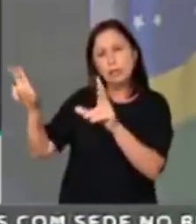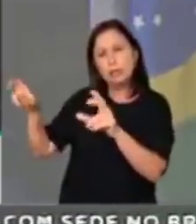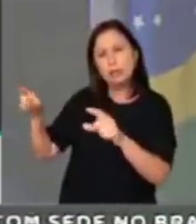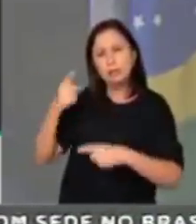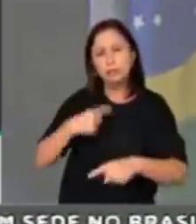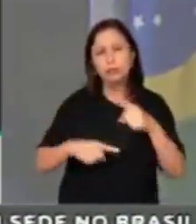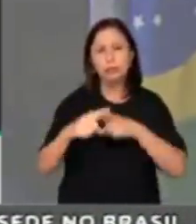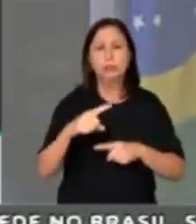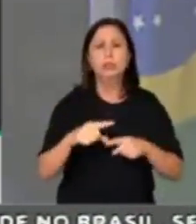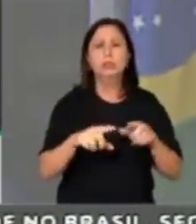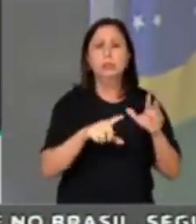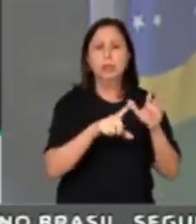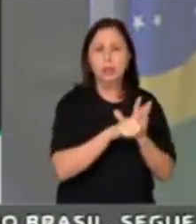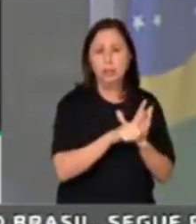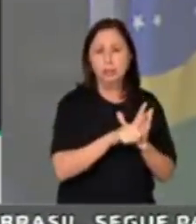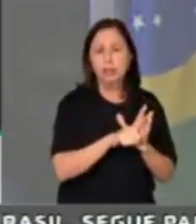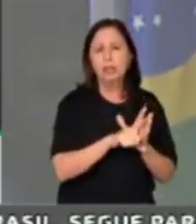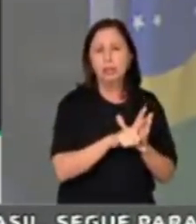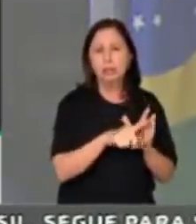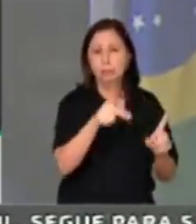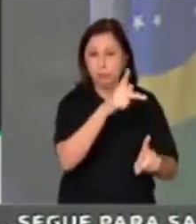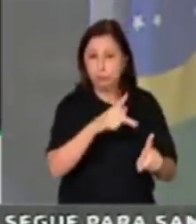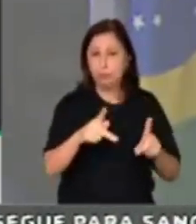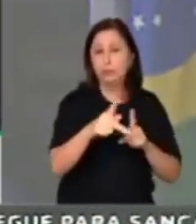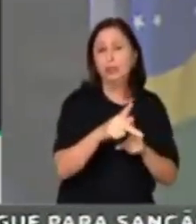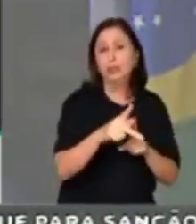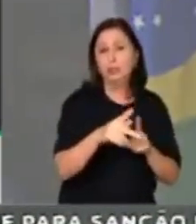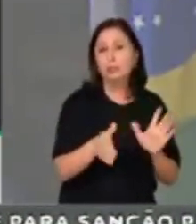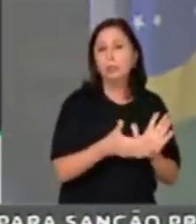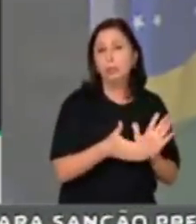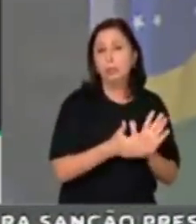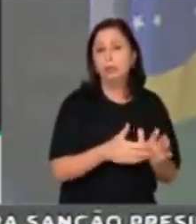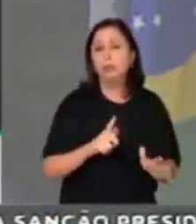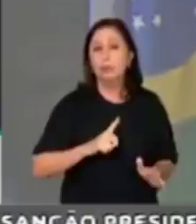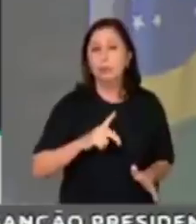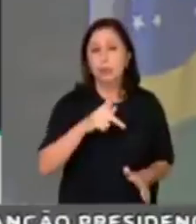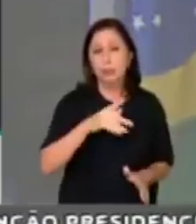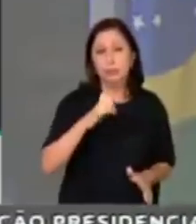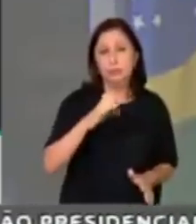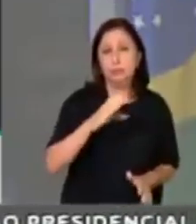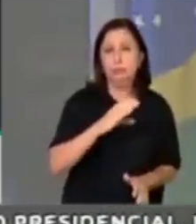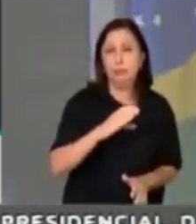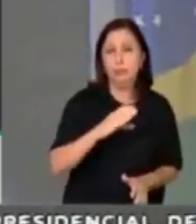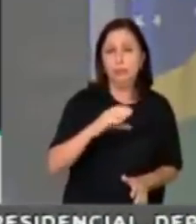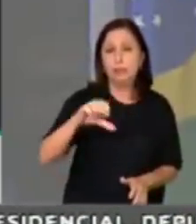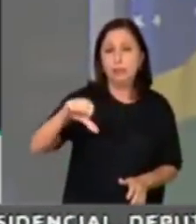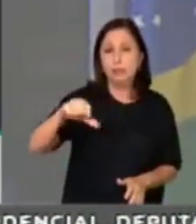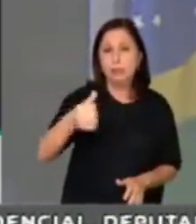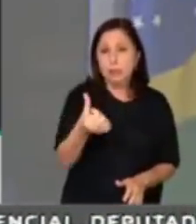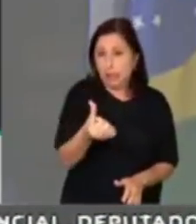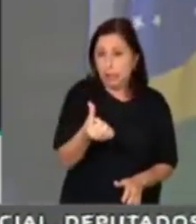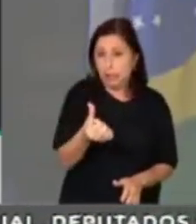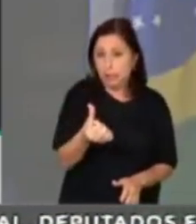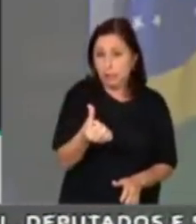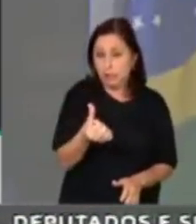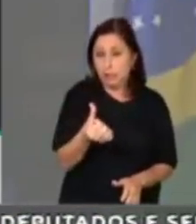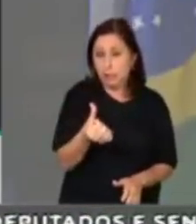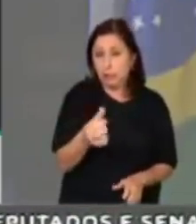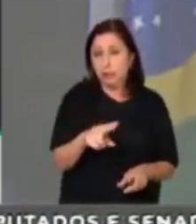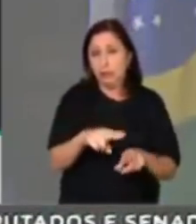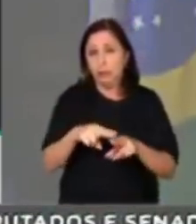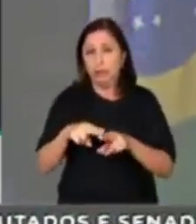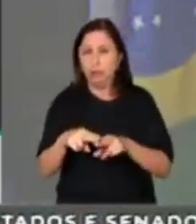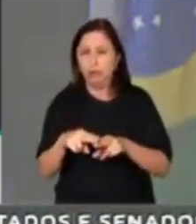uma proposta de emenda à reforma da Previdência, PEC nº 6, levando em consideração os